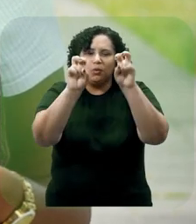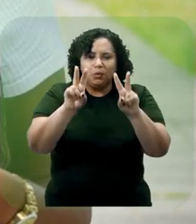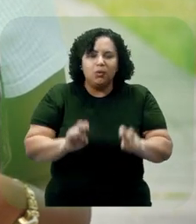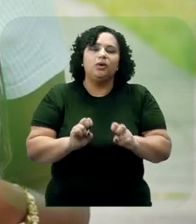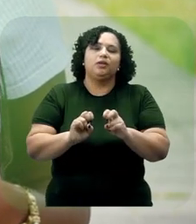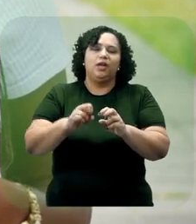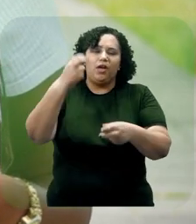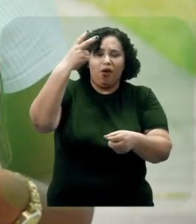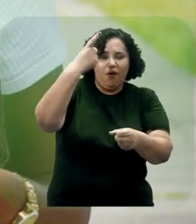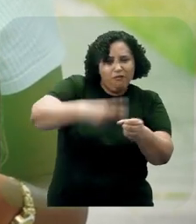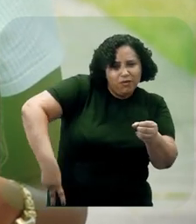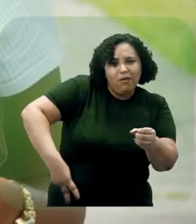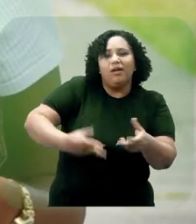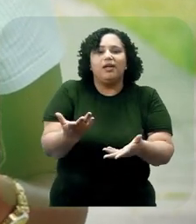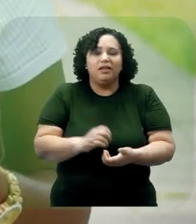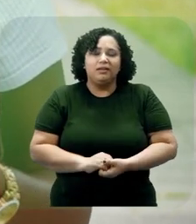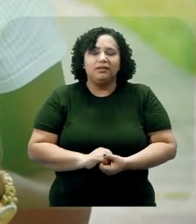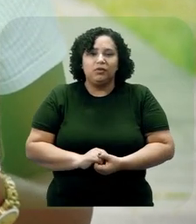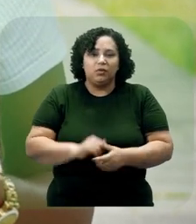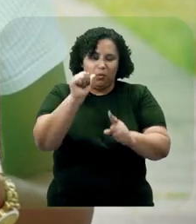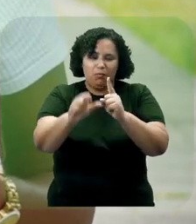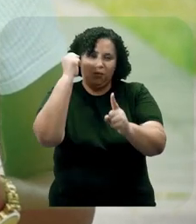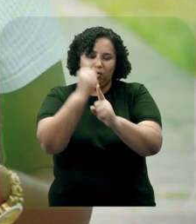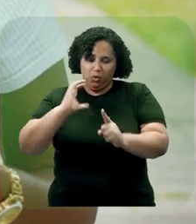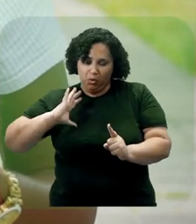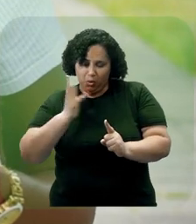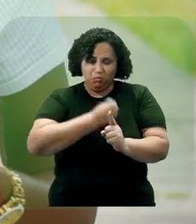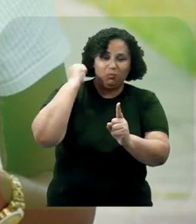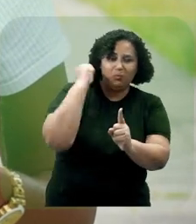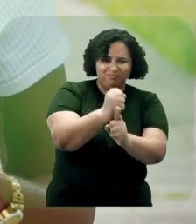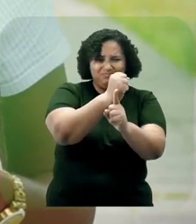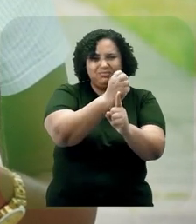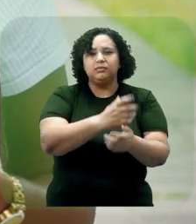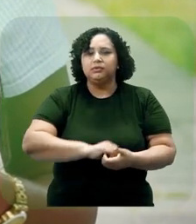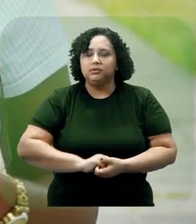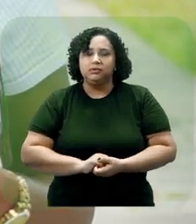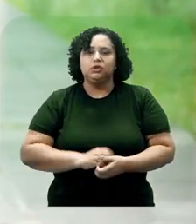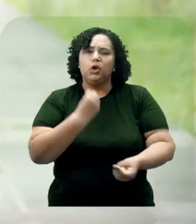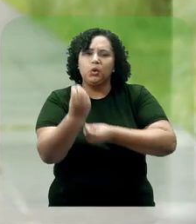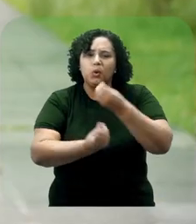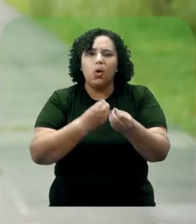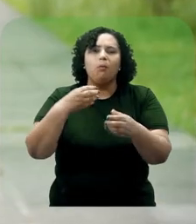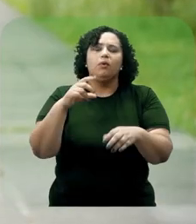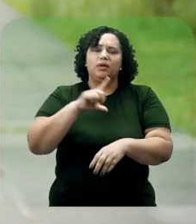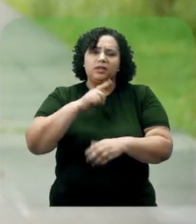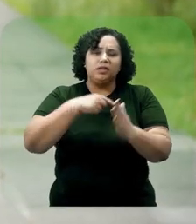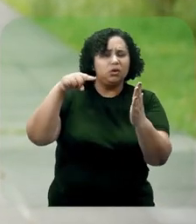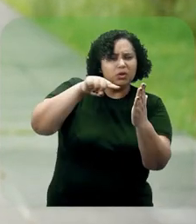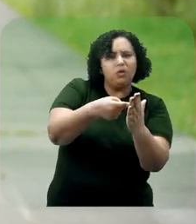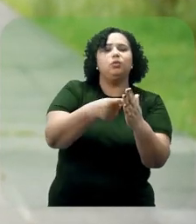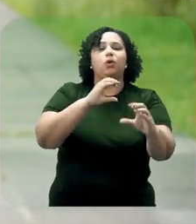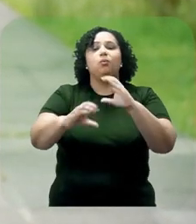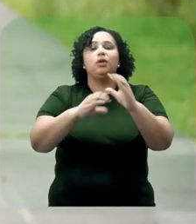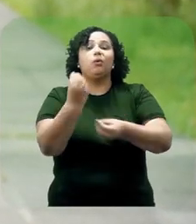como os ciclos de violência, o feminicídio, o transfeminicídio e como acessar os canais de denúncia. Com isso, esperamos dar